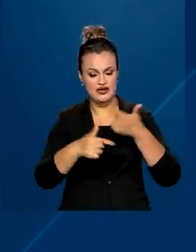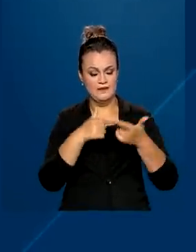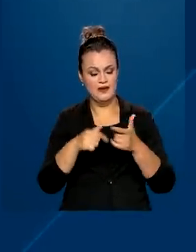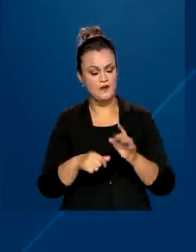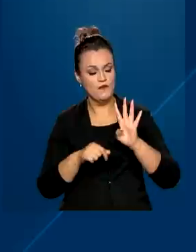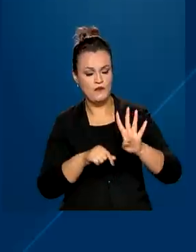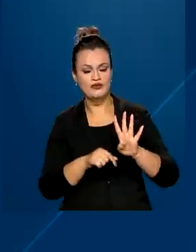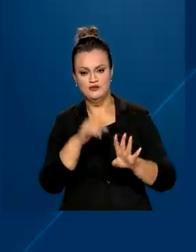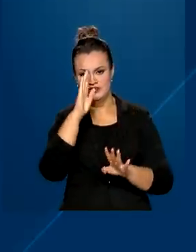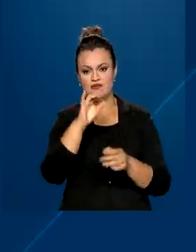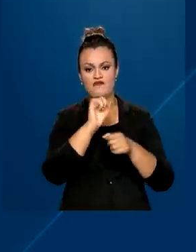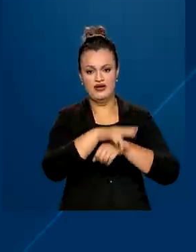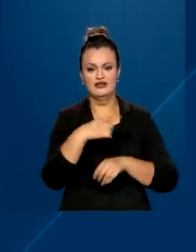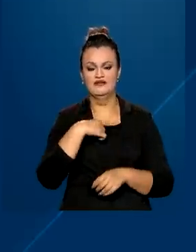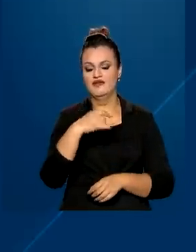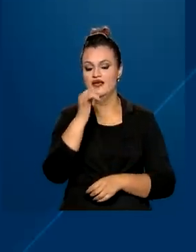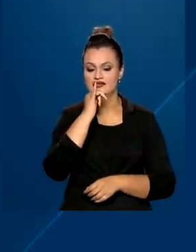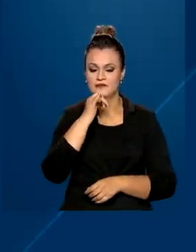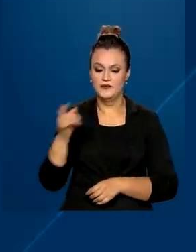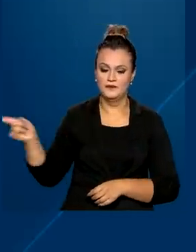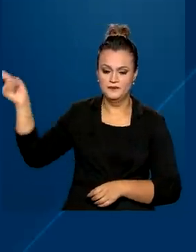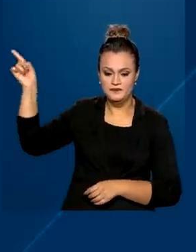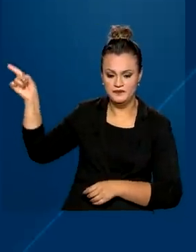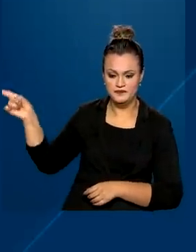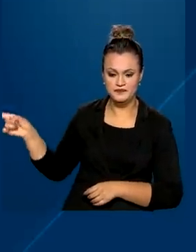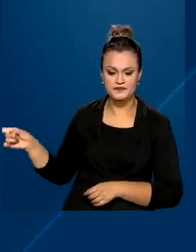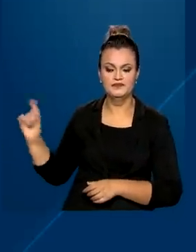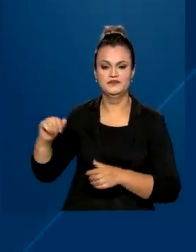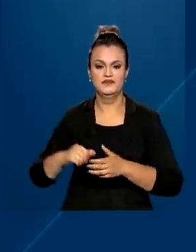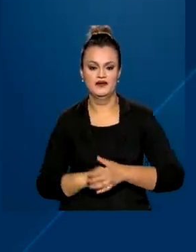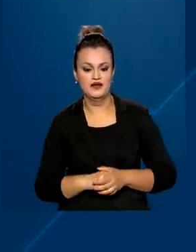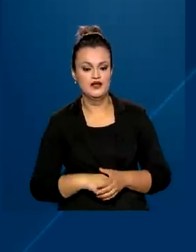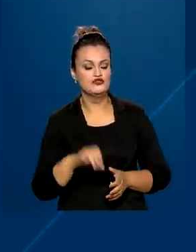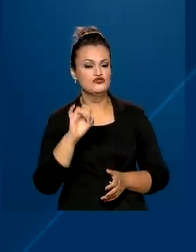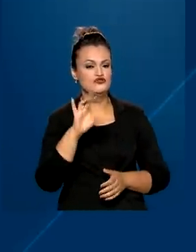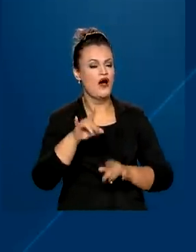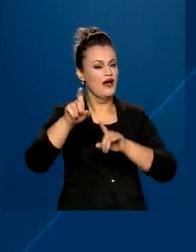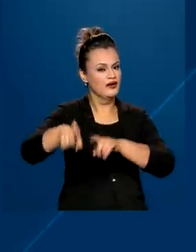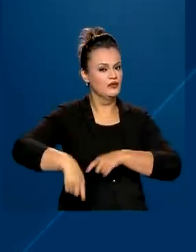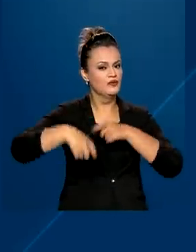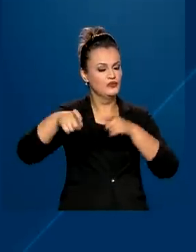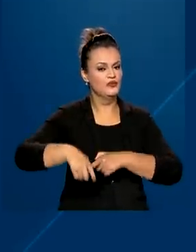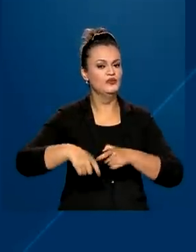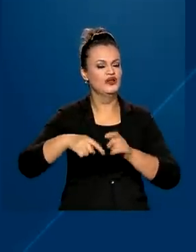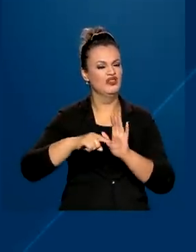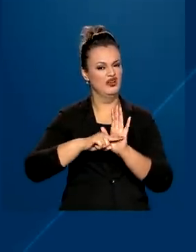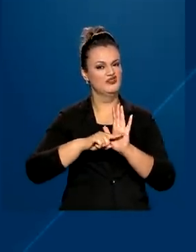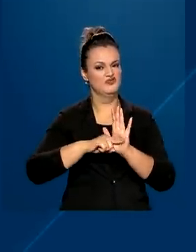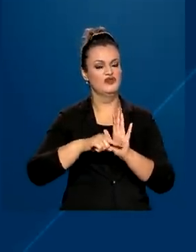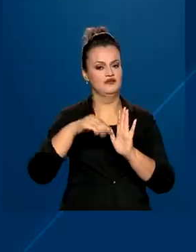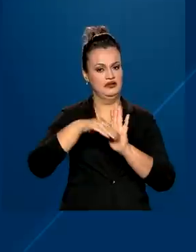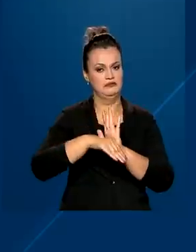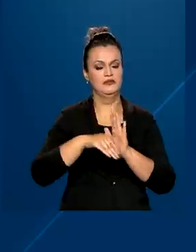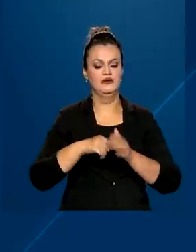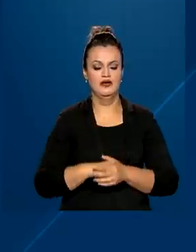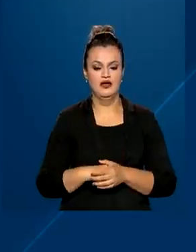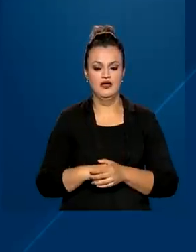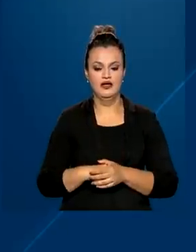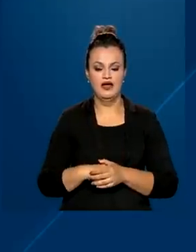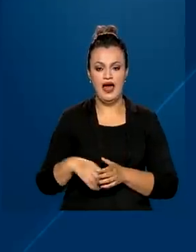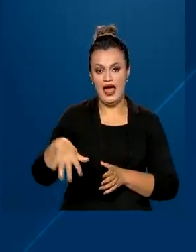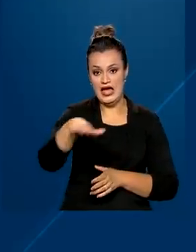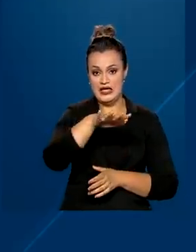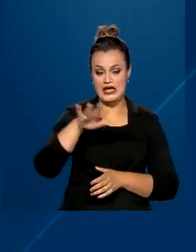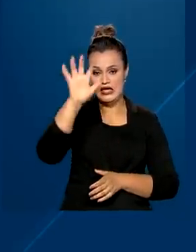econômicas. O destaque foi para o de serviços. Apenas o de agricultura apresentou saldo negativo. 4 das 5